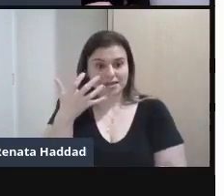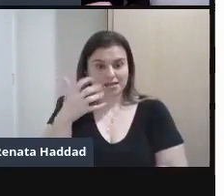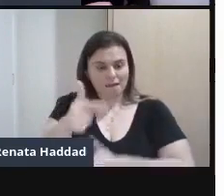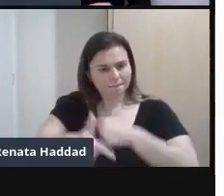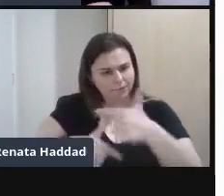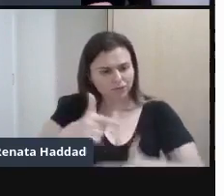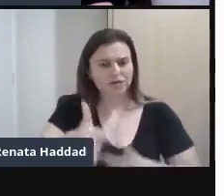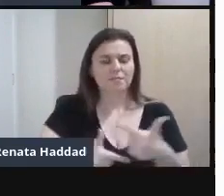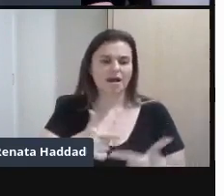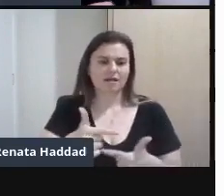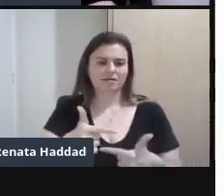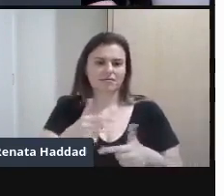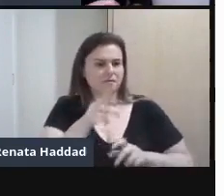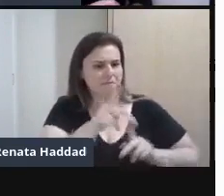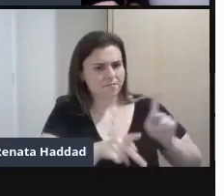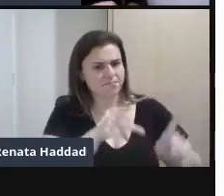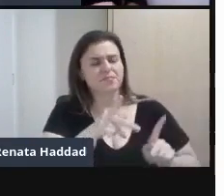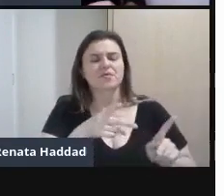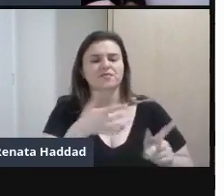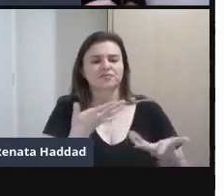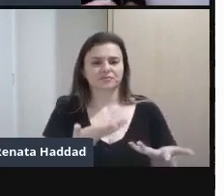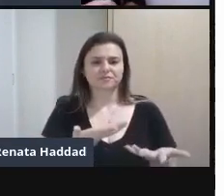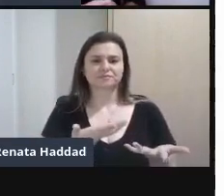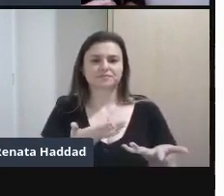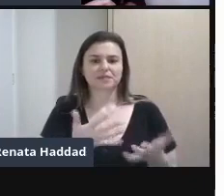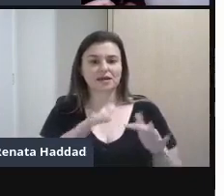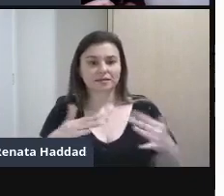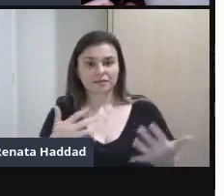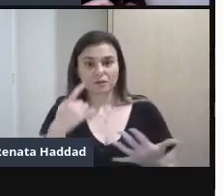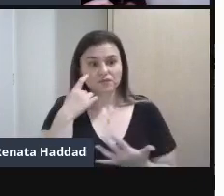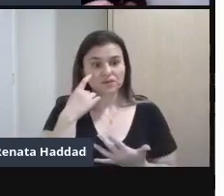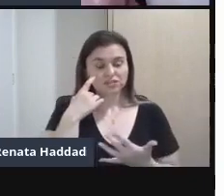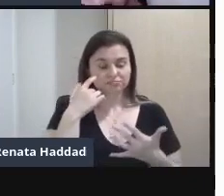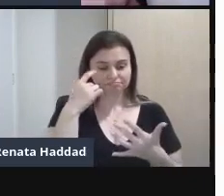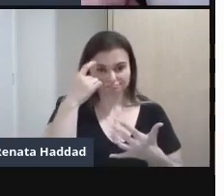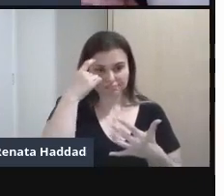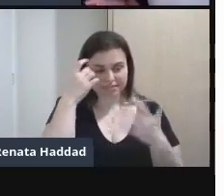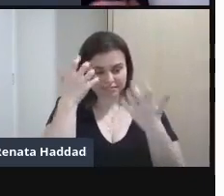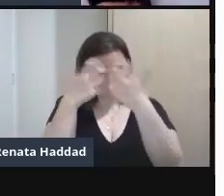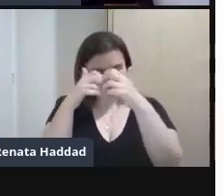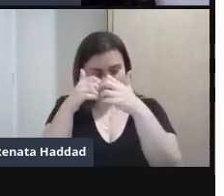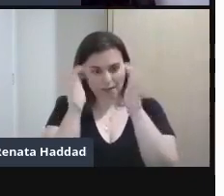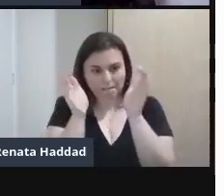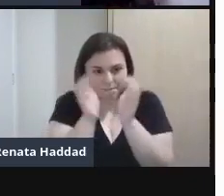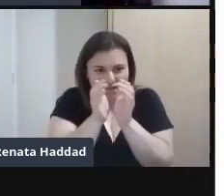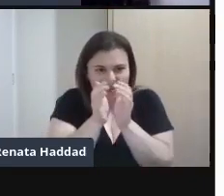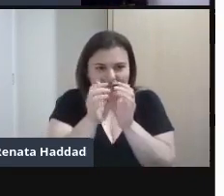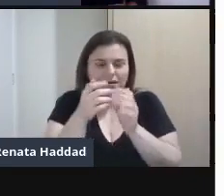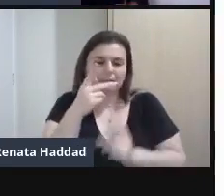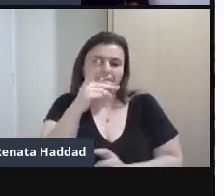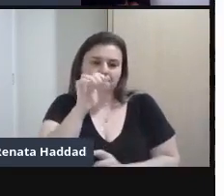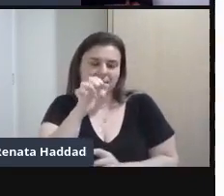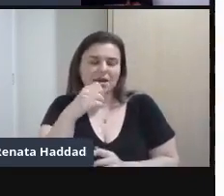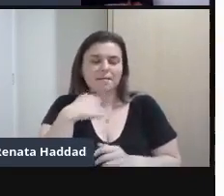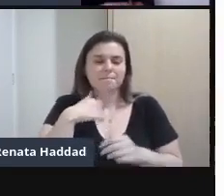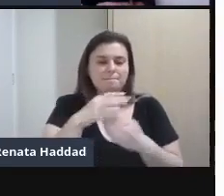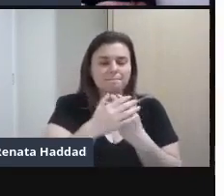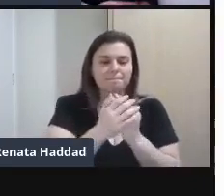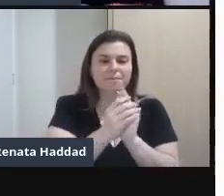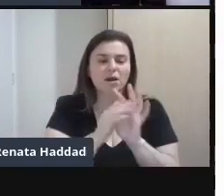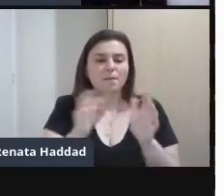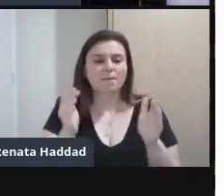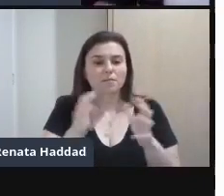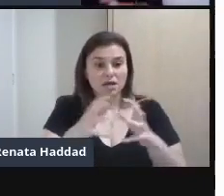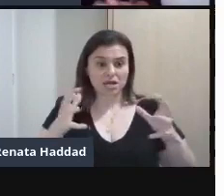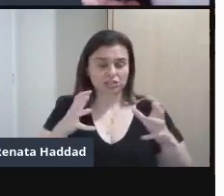aí Olha o tamanho do pé O tamanho da mão E o tamanho da cabeça Ao mesmo tempo Ela traz as cores Que eram representadas No